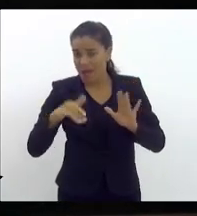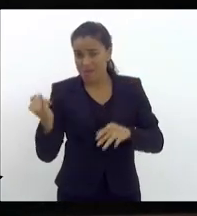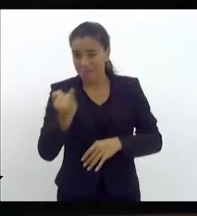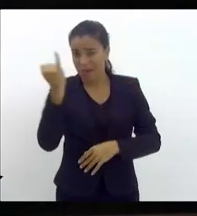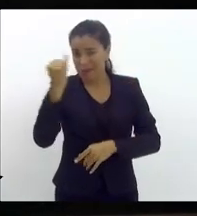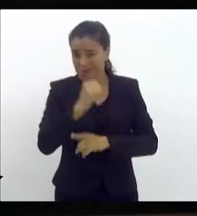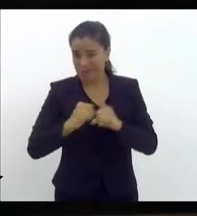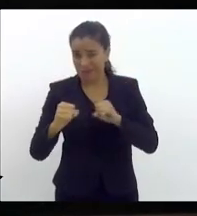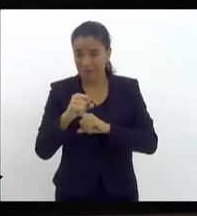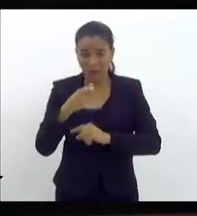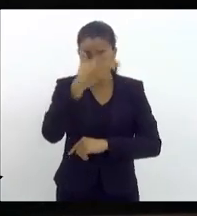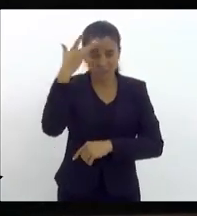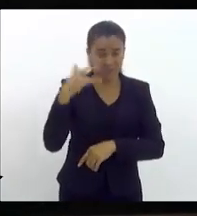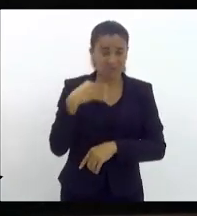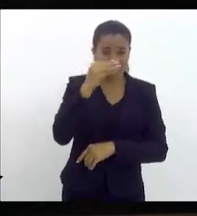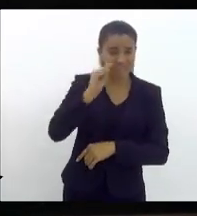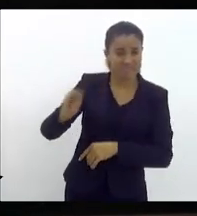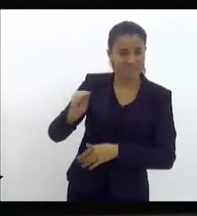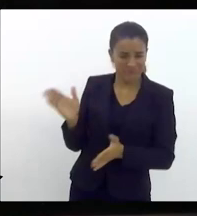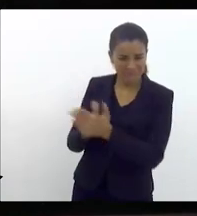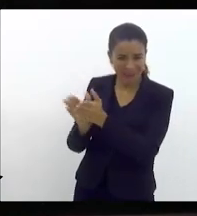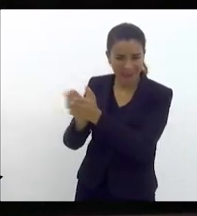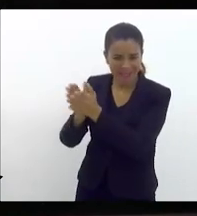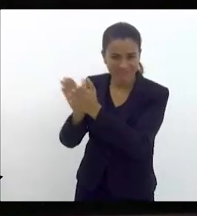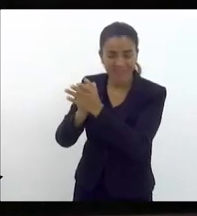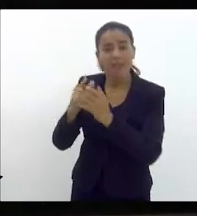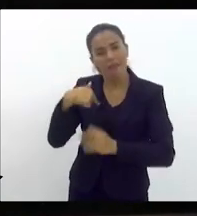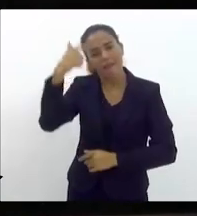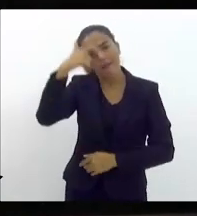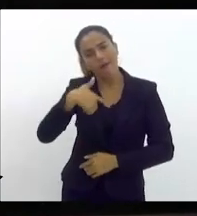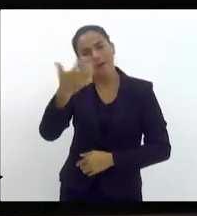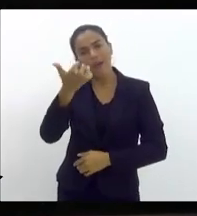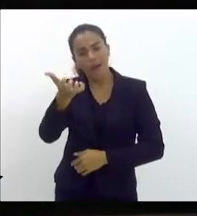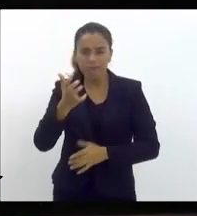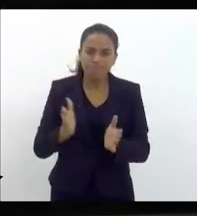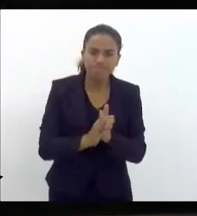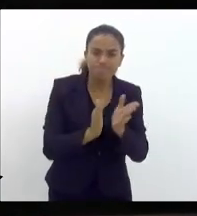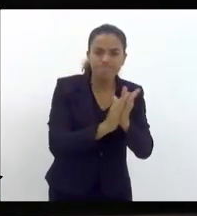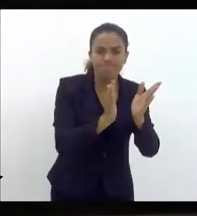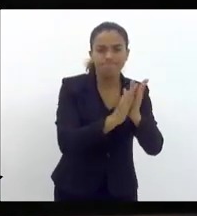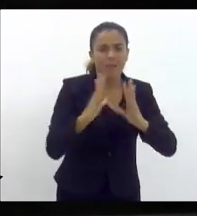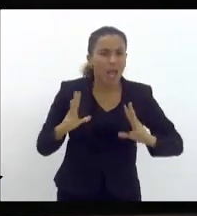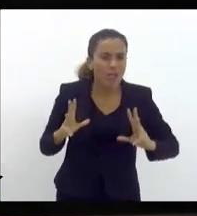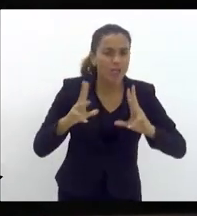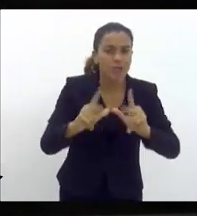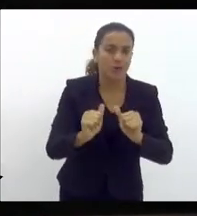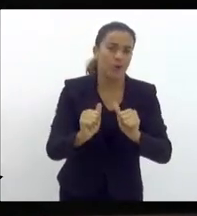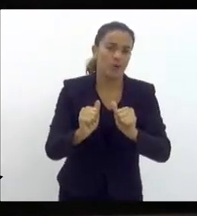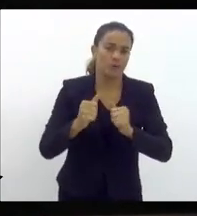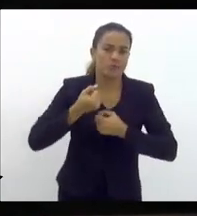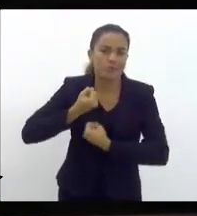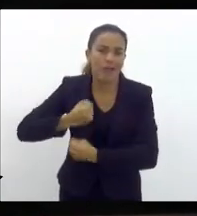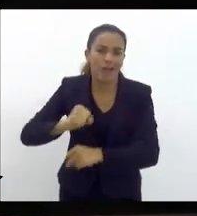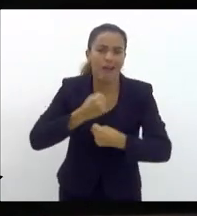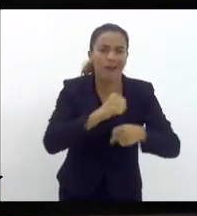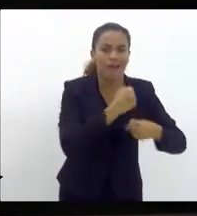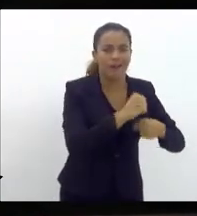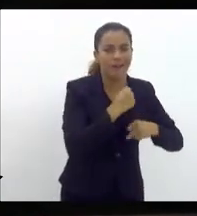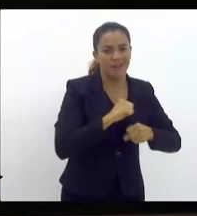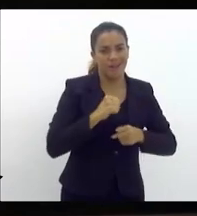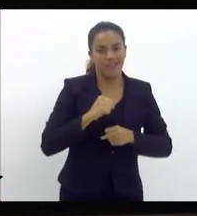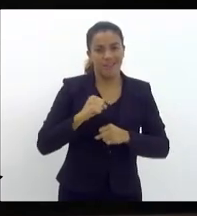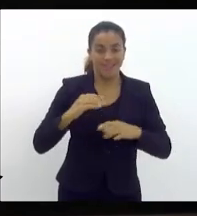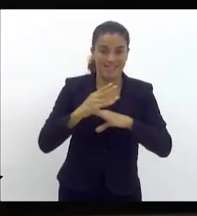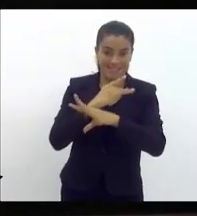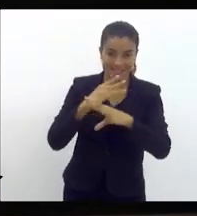parabeniza. quero parabenizar a todos os garis da nossa cidade, do Estado, a